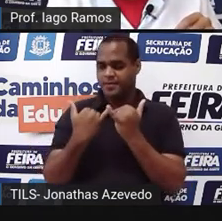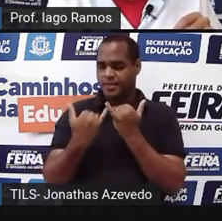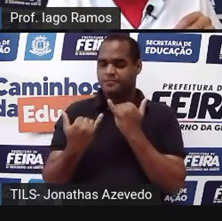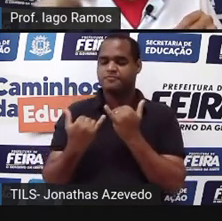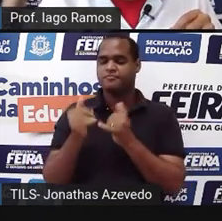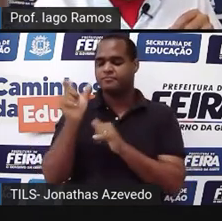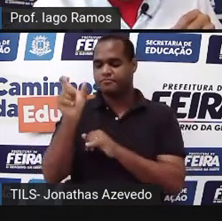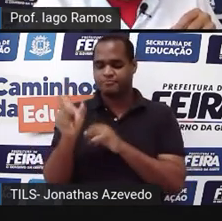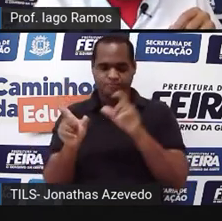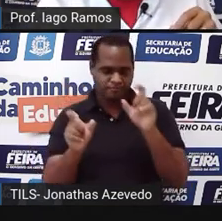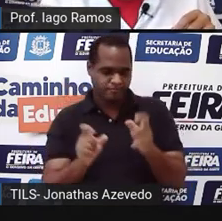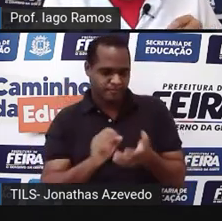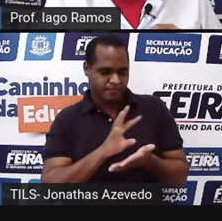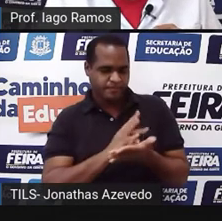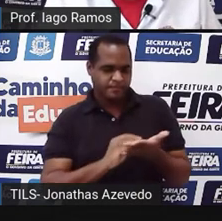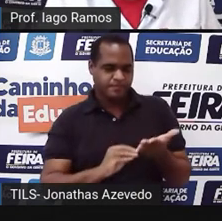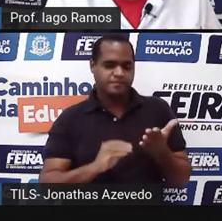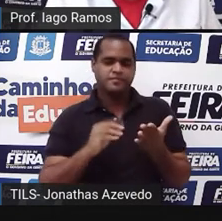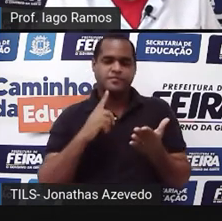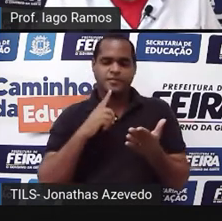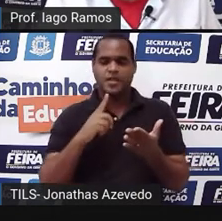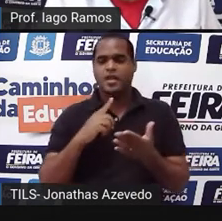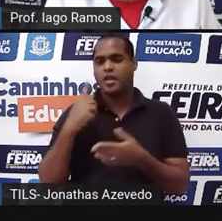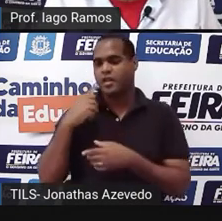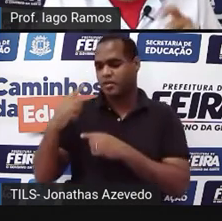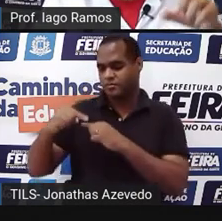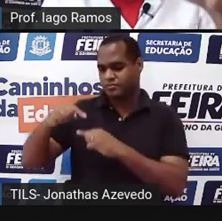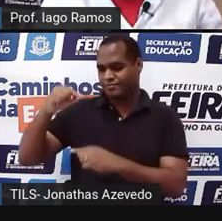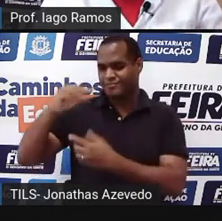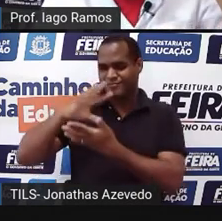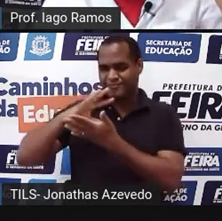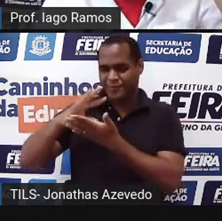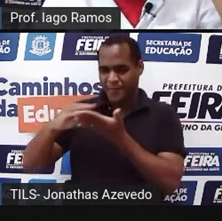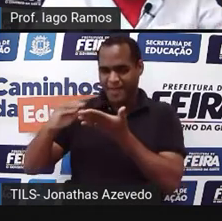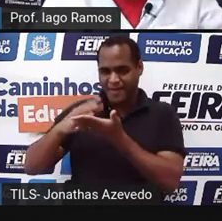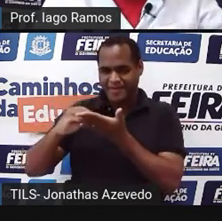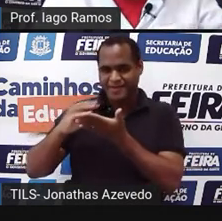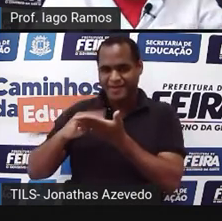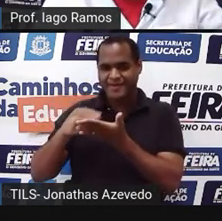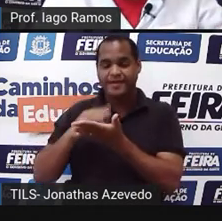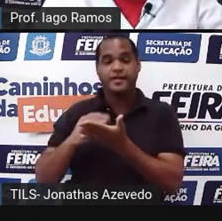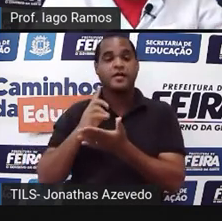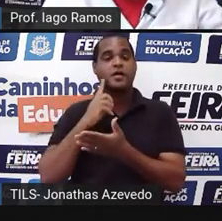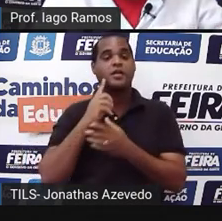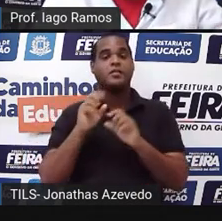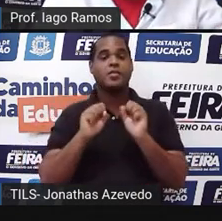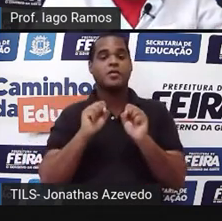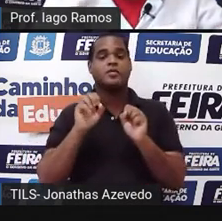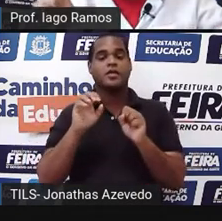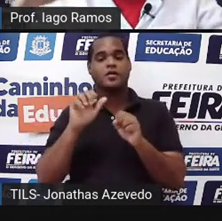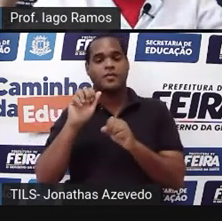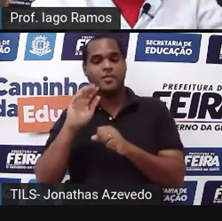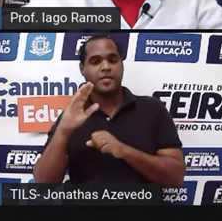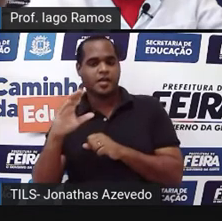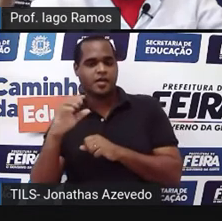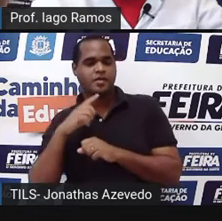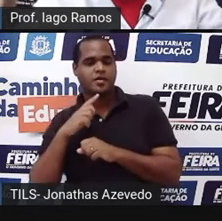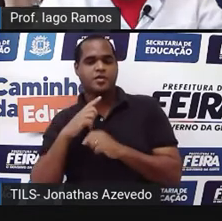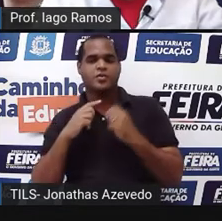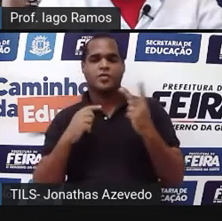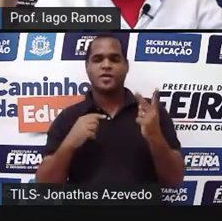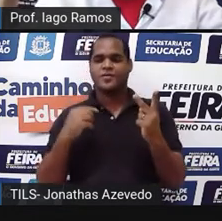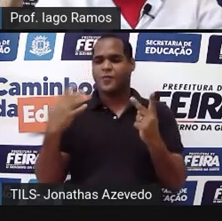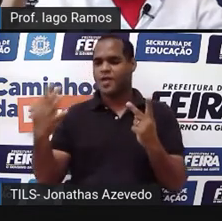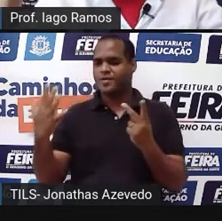modelo, o grande imitação, o lado AB no modelo era 2, na imitação era